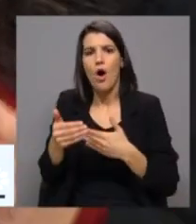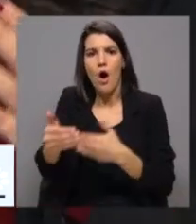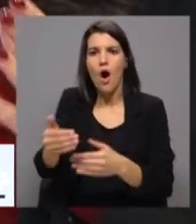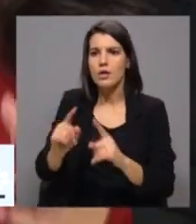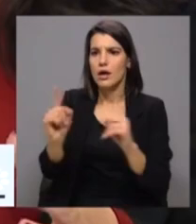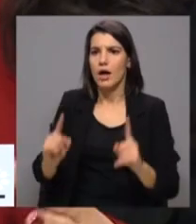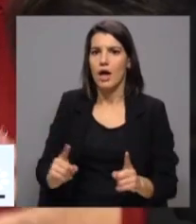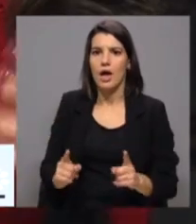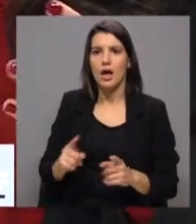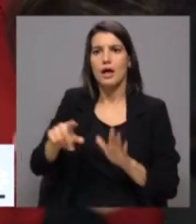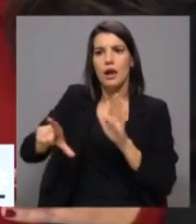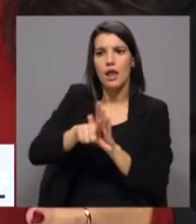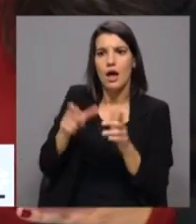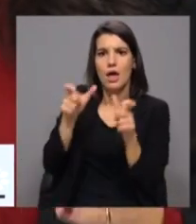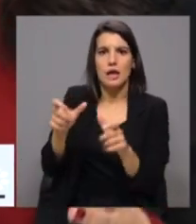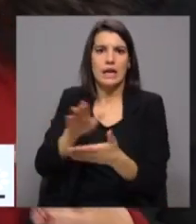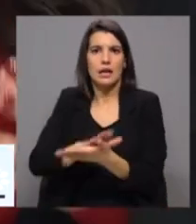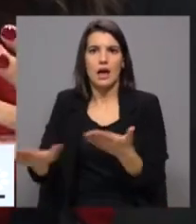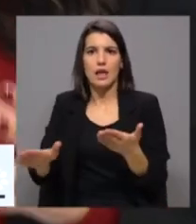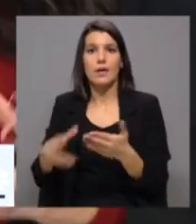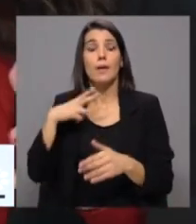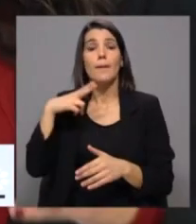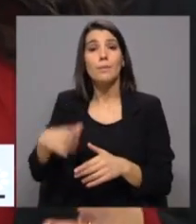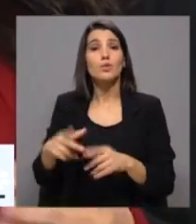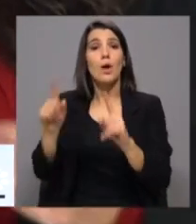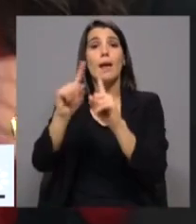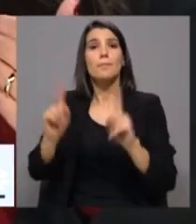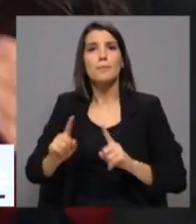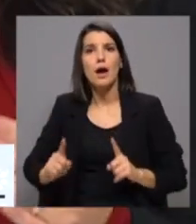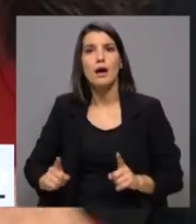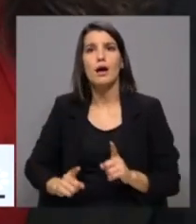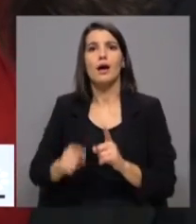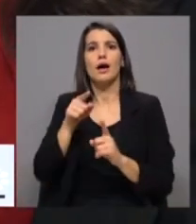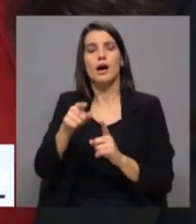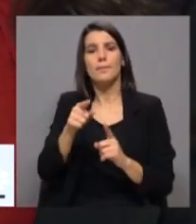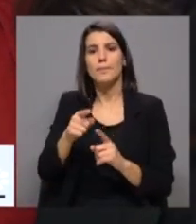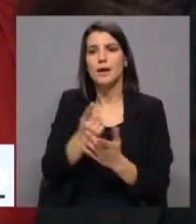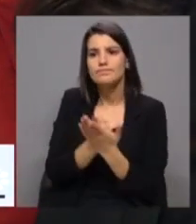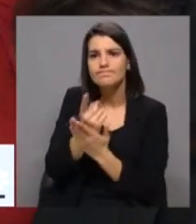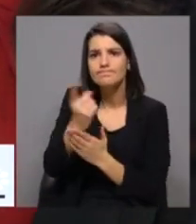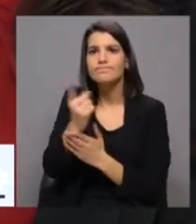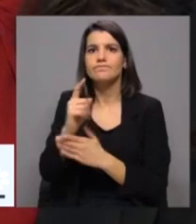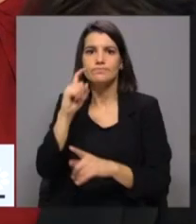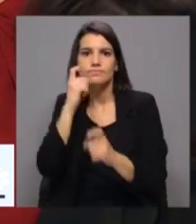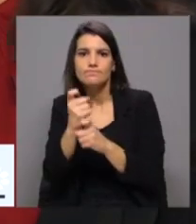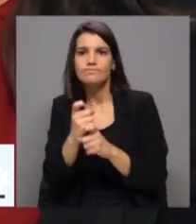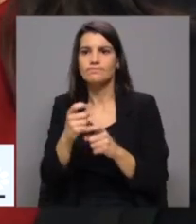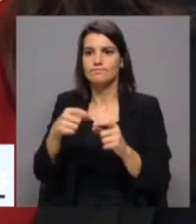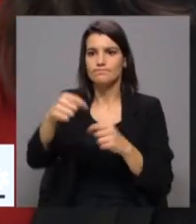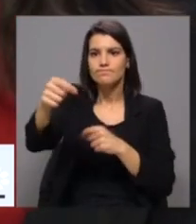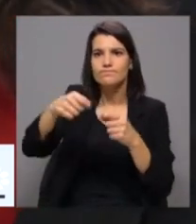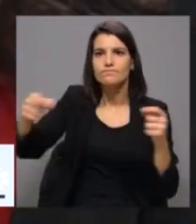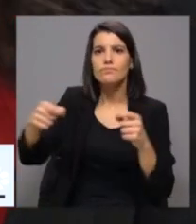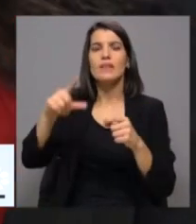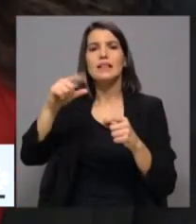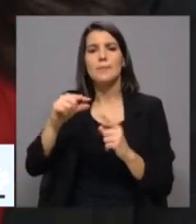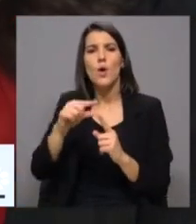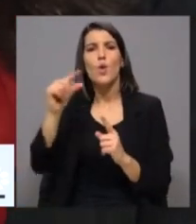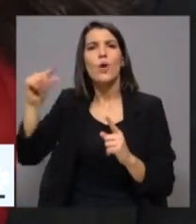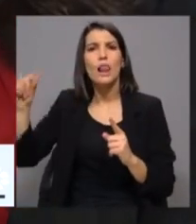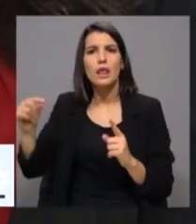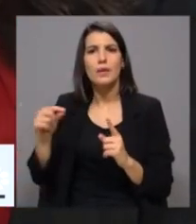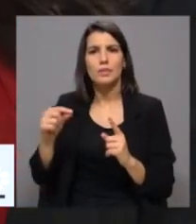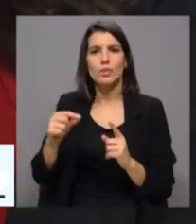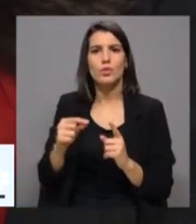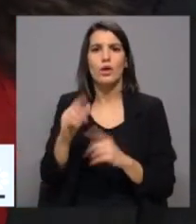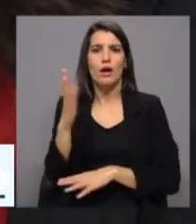regulado. Para o PAN, o ordenamento do território e planeamento territorial, bem como a deseucaliptização do nosso país, tem de ser também